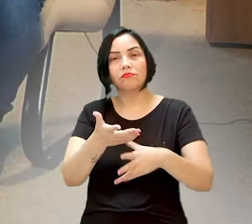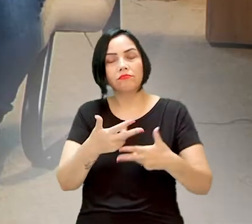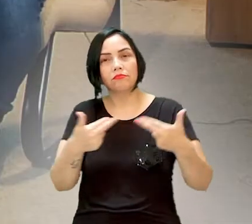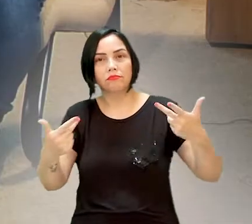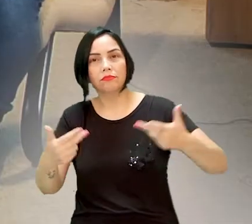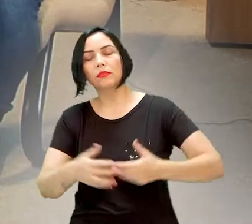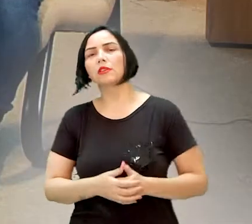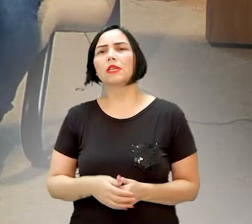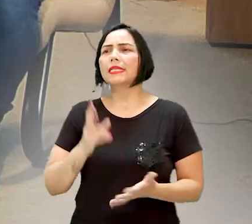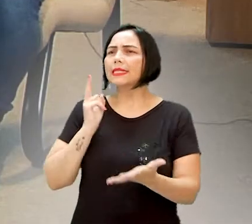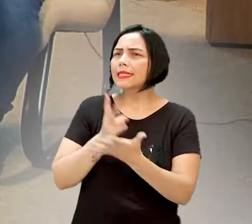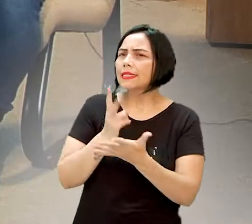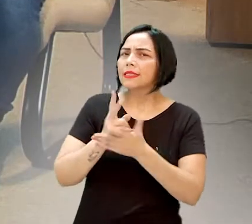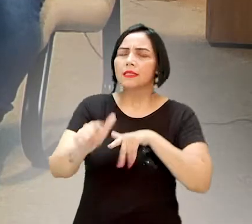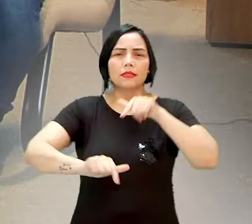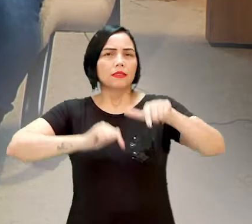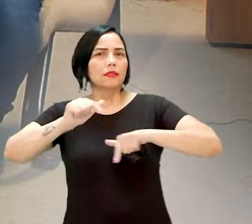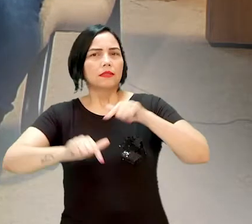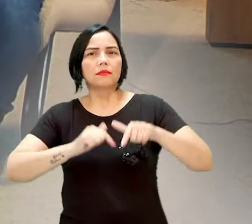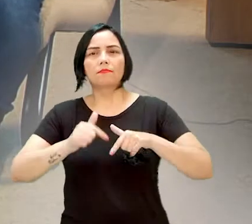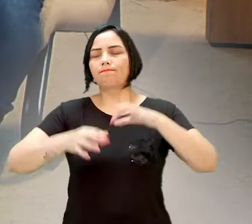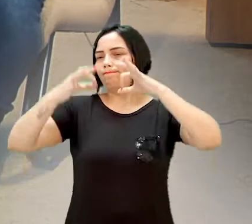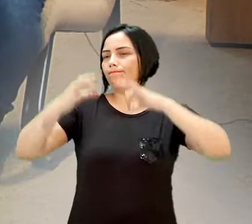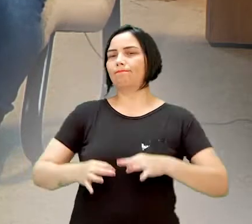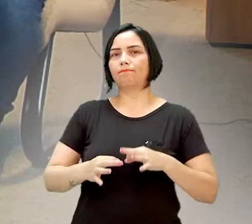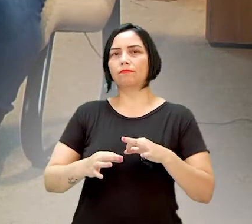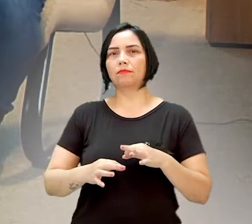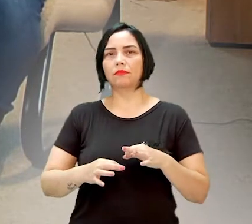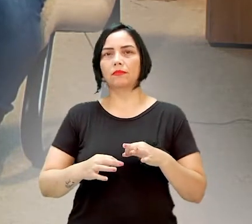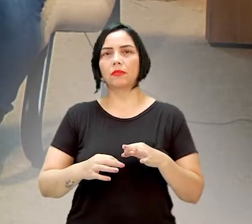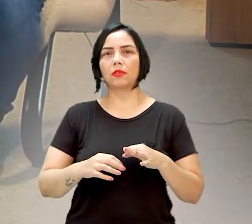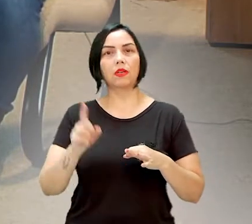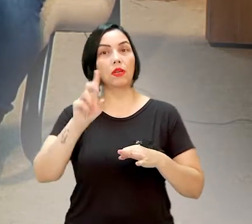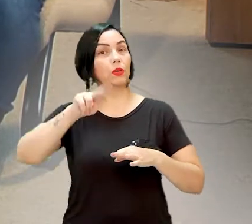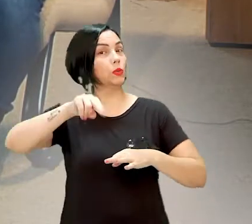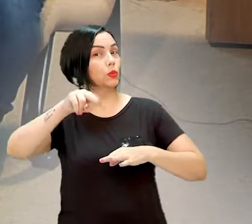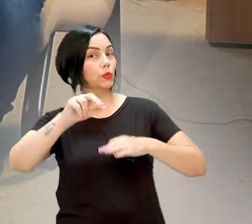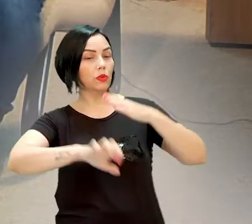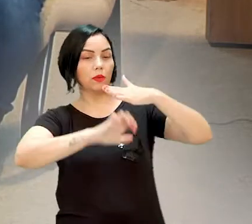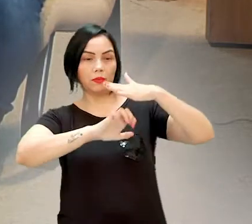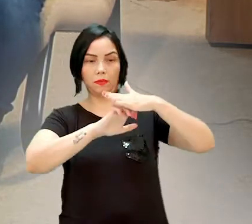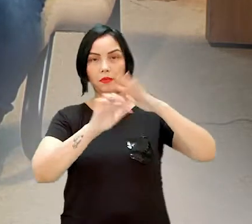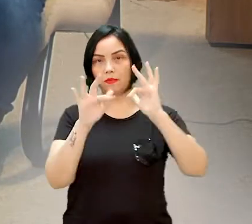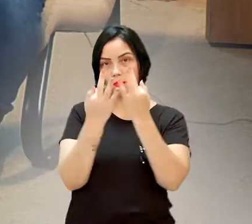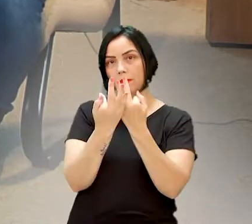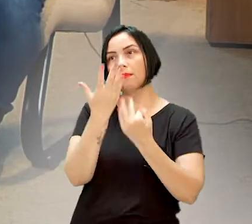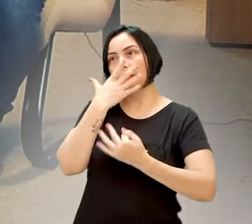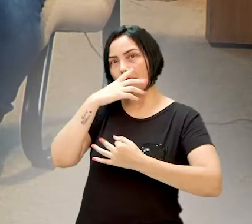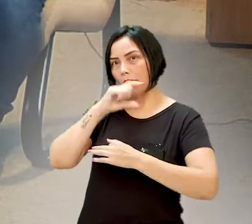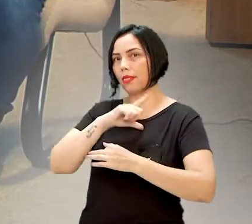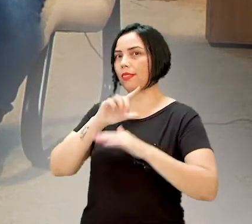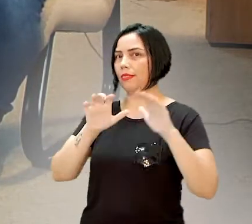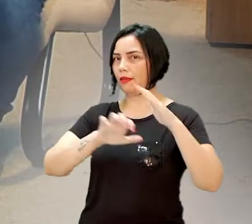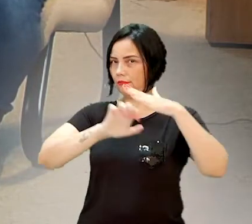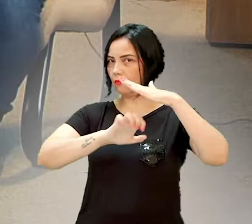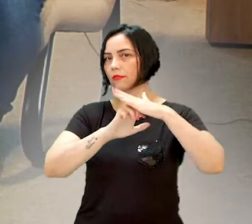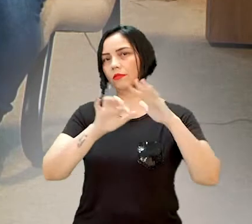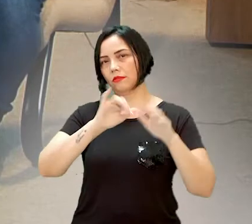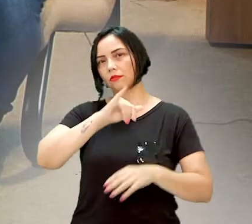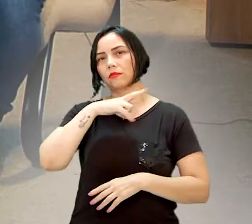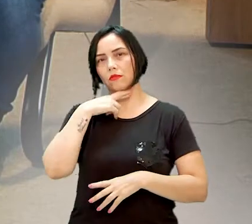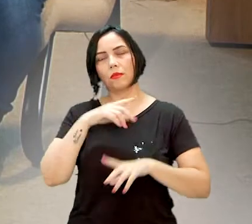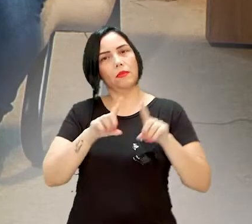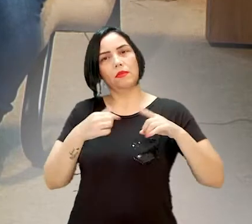Sempre trabalhei, é fora, nunca trabalhei na empresa da família, meu pai tem empresa em Jaraguá do Sul, mas sempre procurei